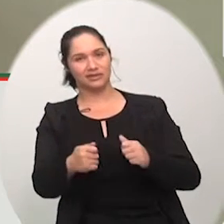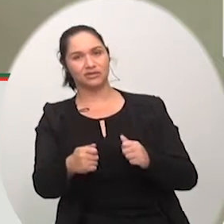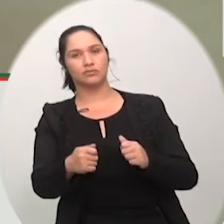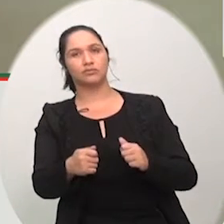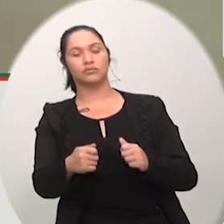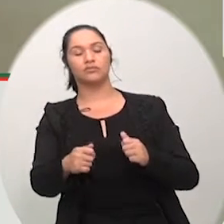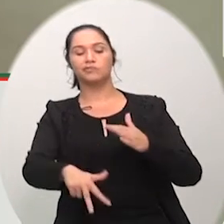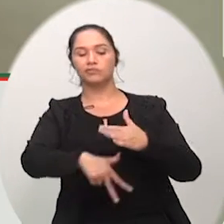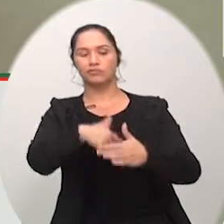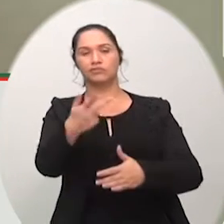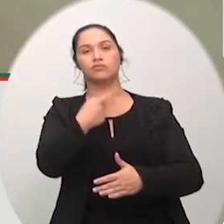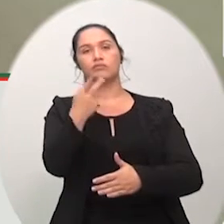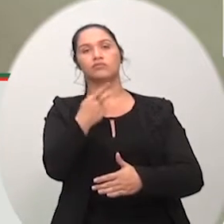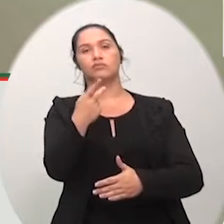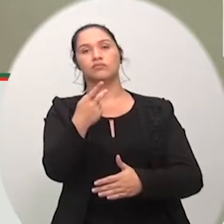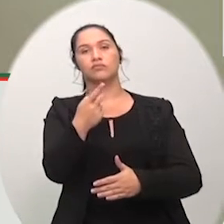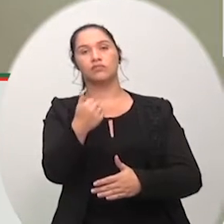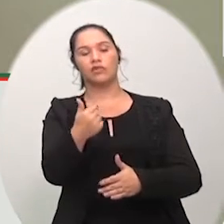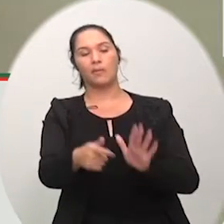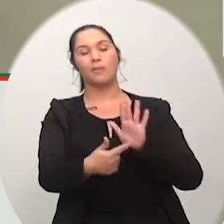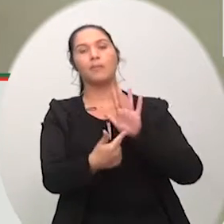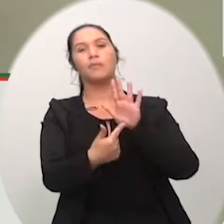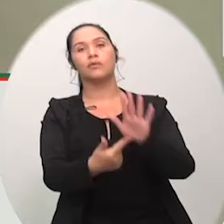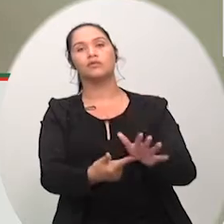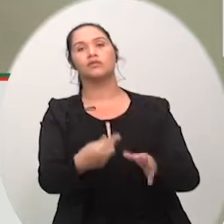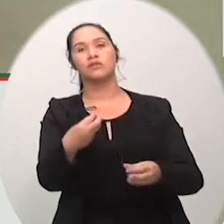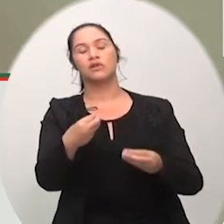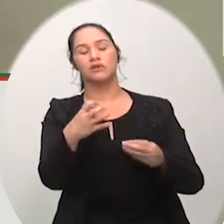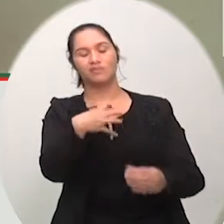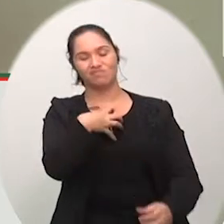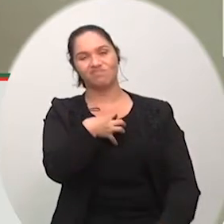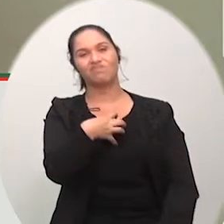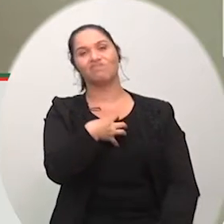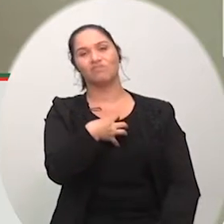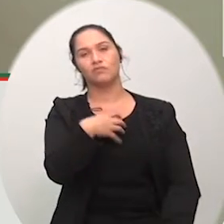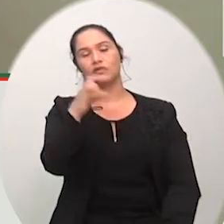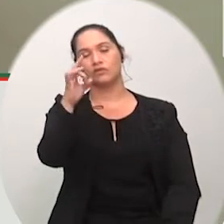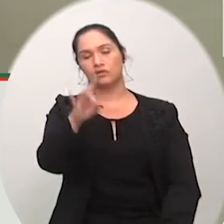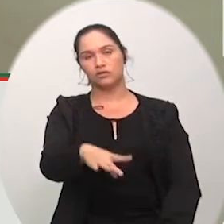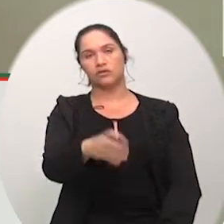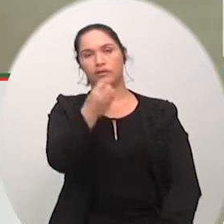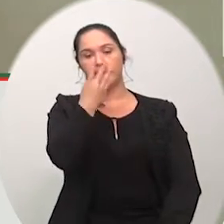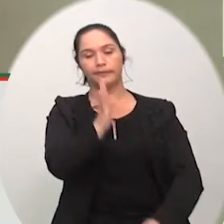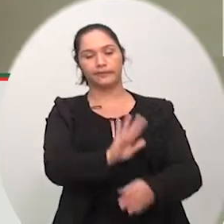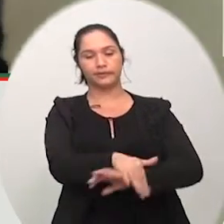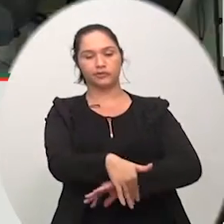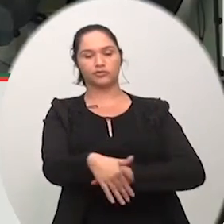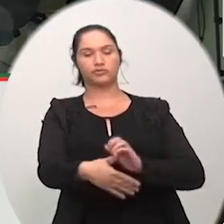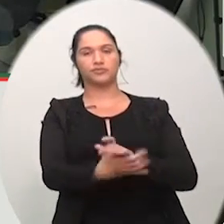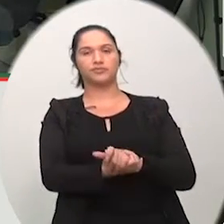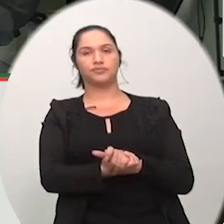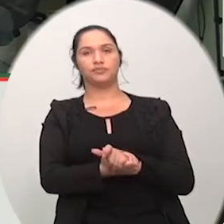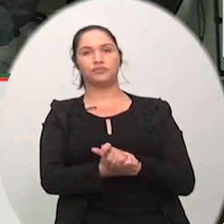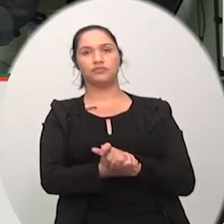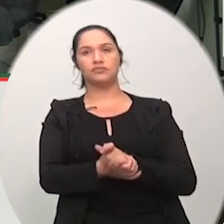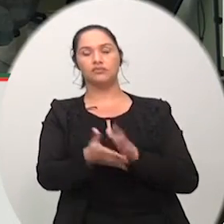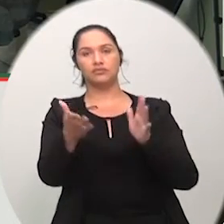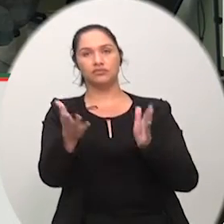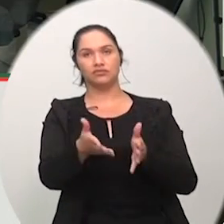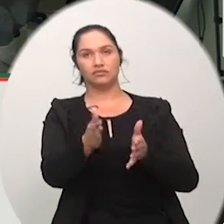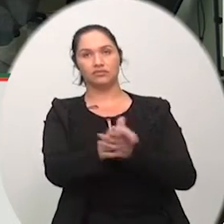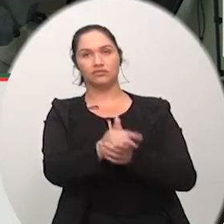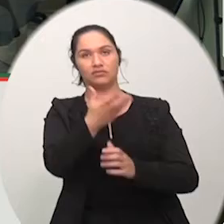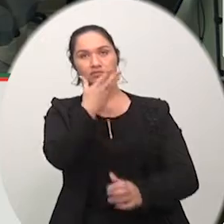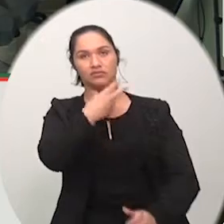tribuna e expressar o meu descontentamento com tal atitude era isso boa noite com a palavra